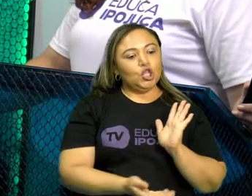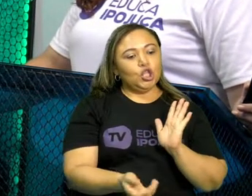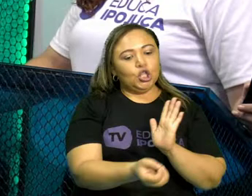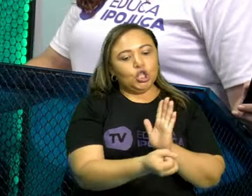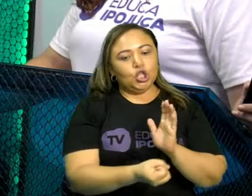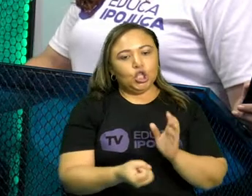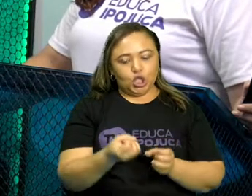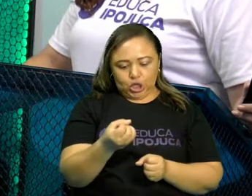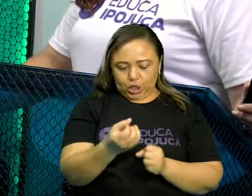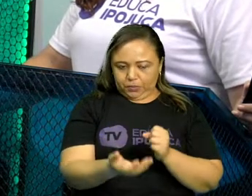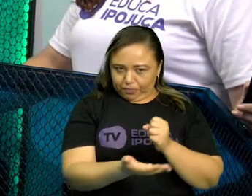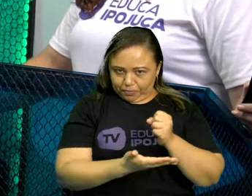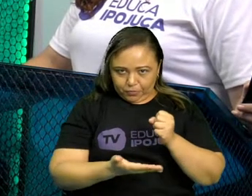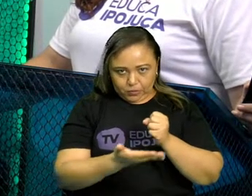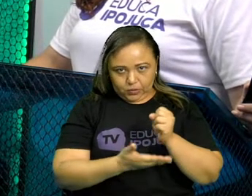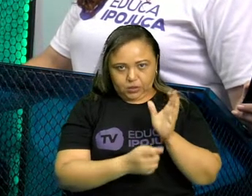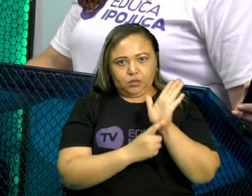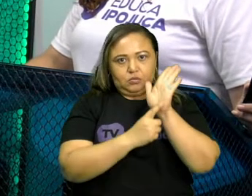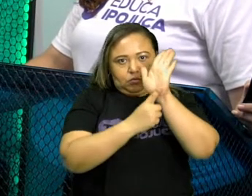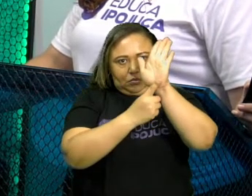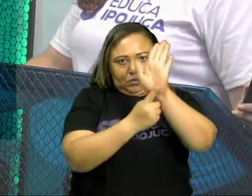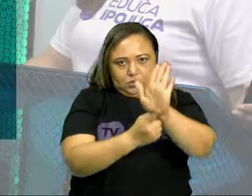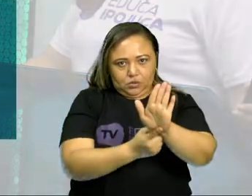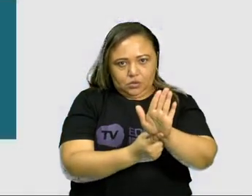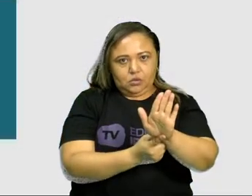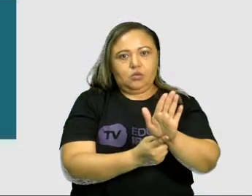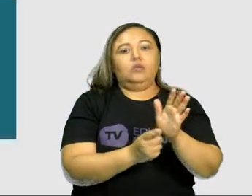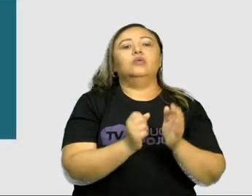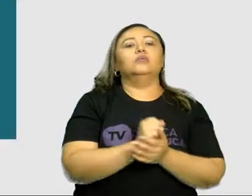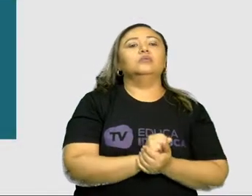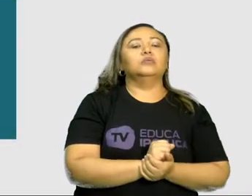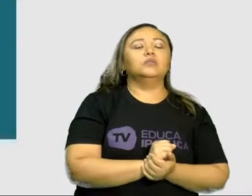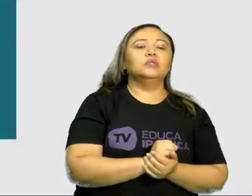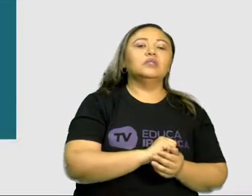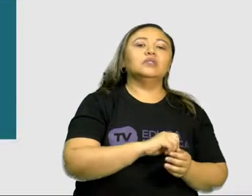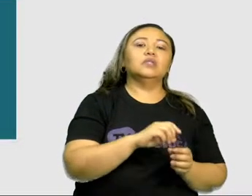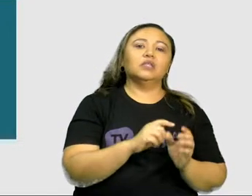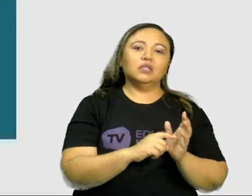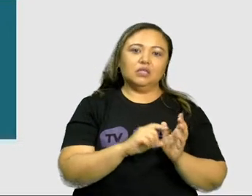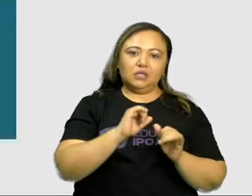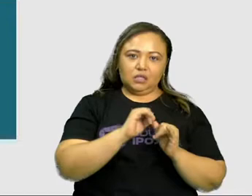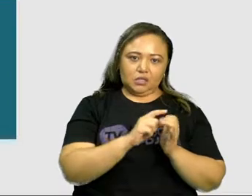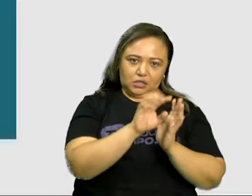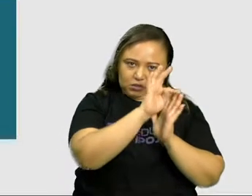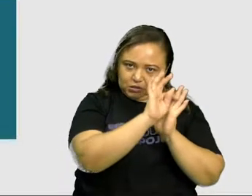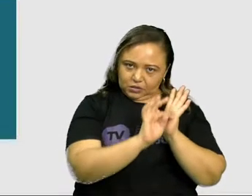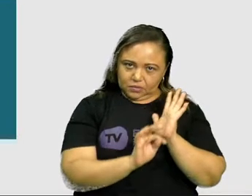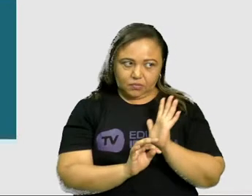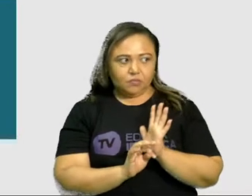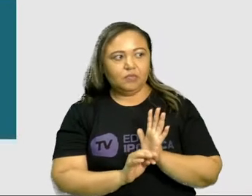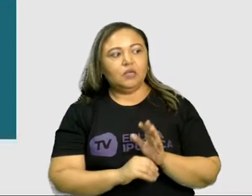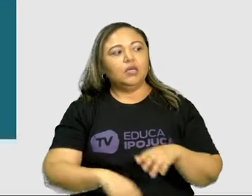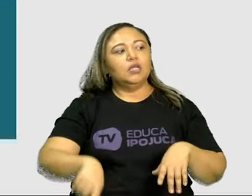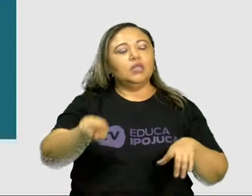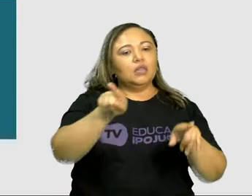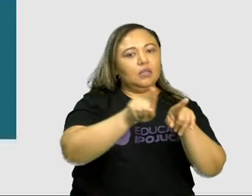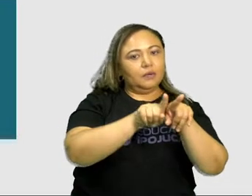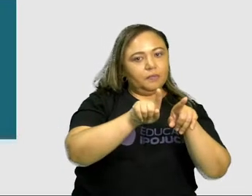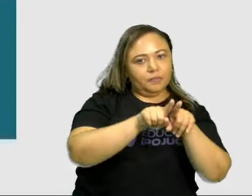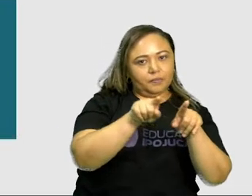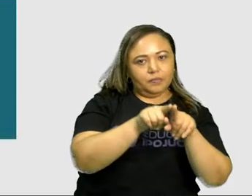discursivos como marcas de subjetividade. Analisar o uso dos modalizadores discursivos na